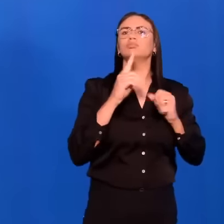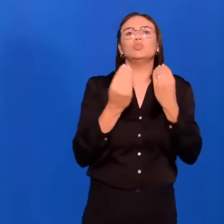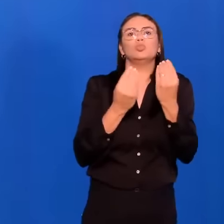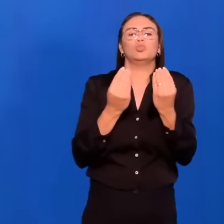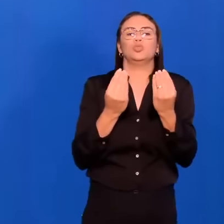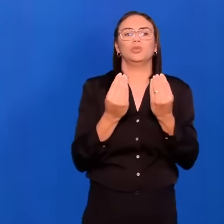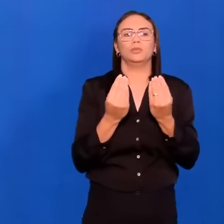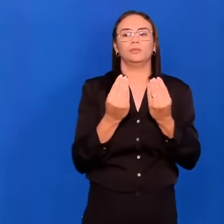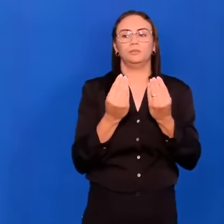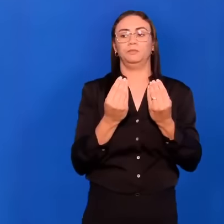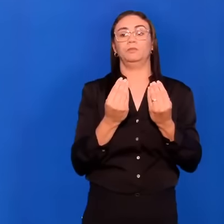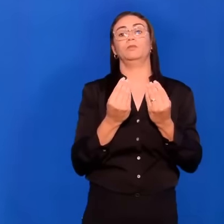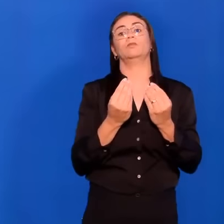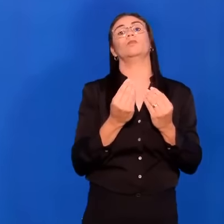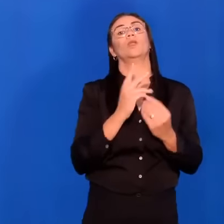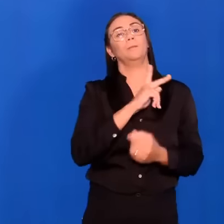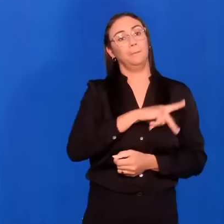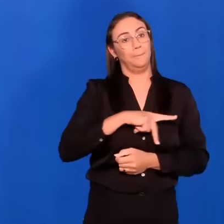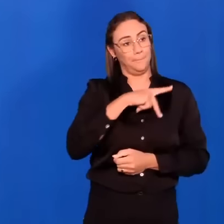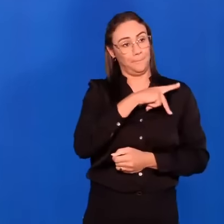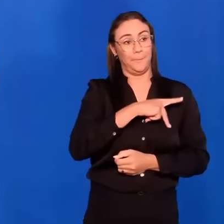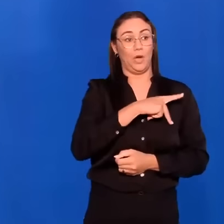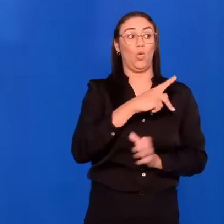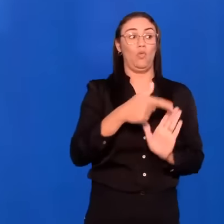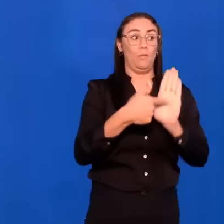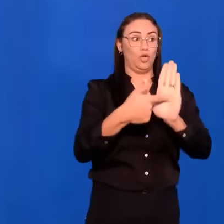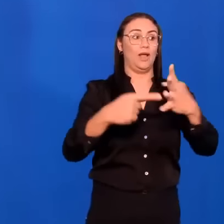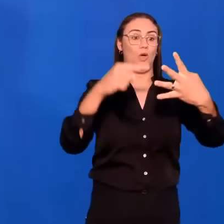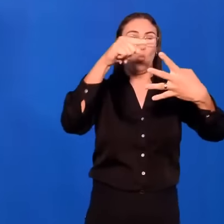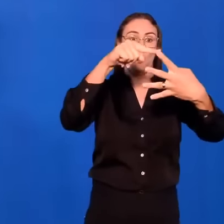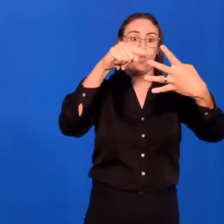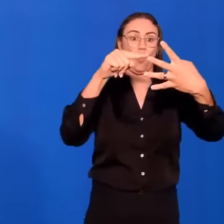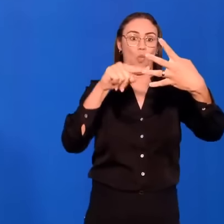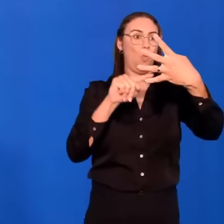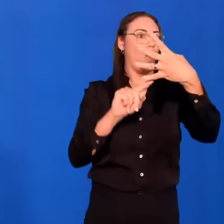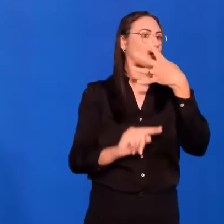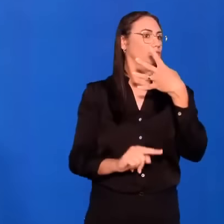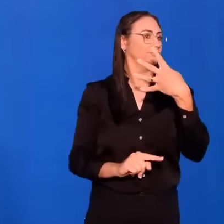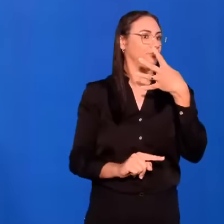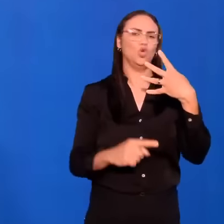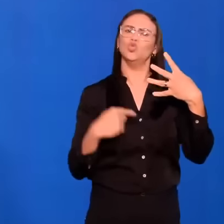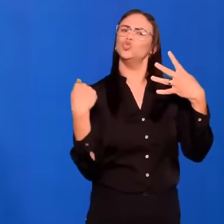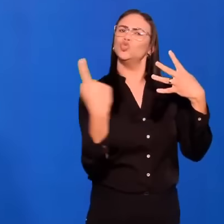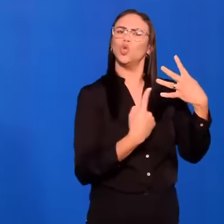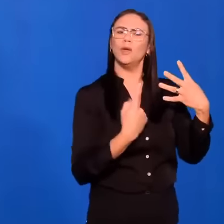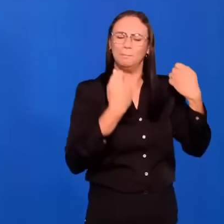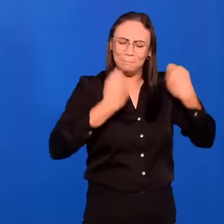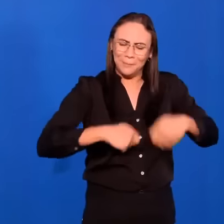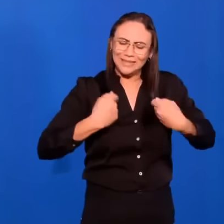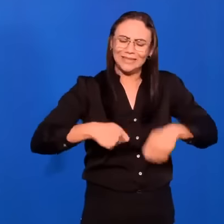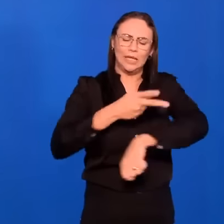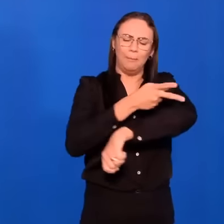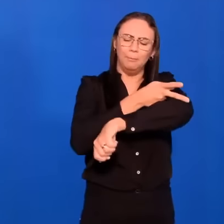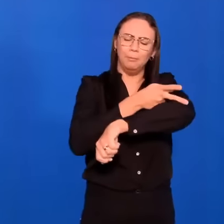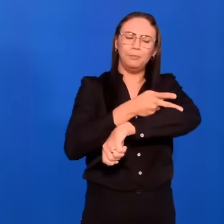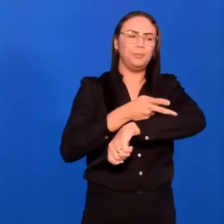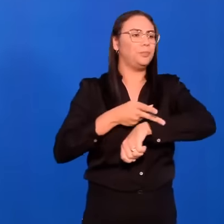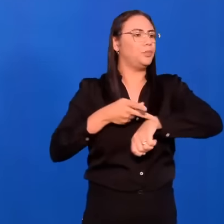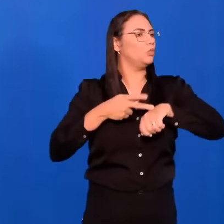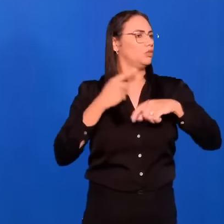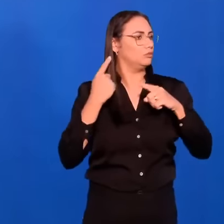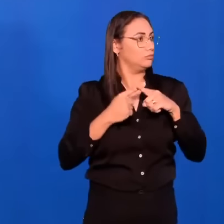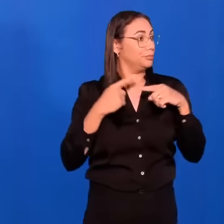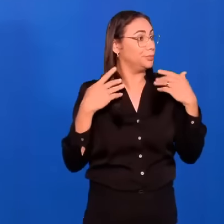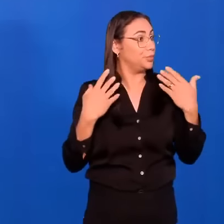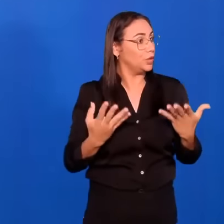Ok? Eu vou terminar com quatro motivos. Por que temos que nos manter puros? E por que